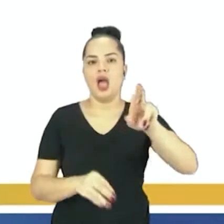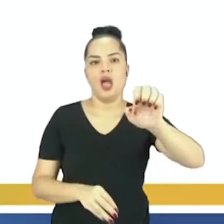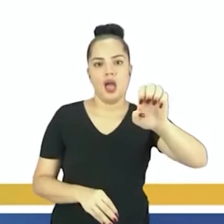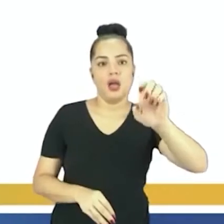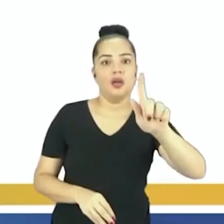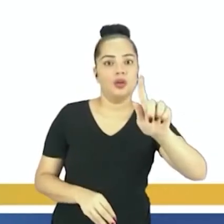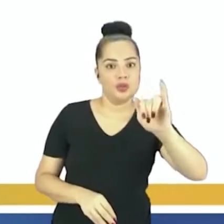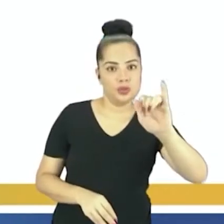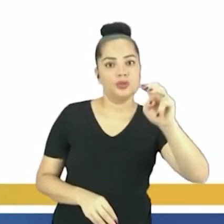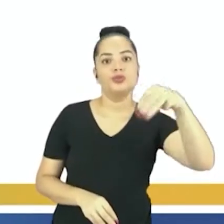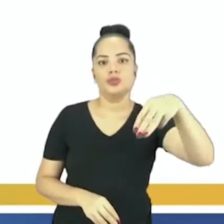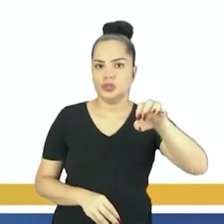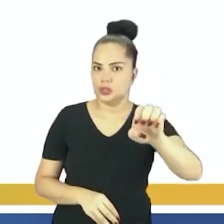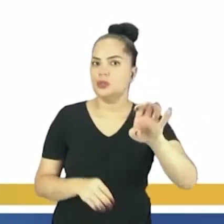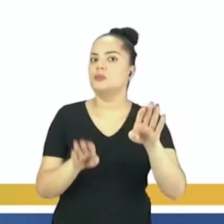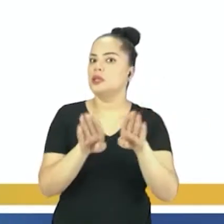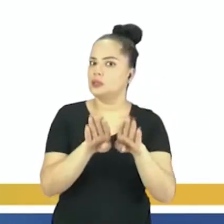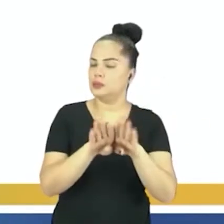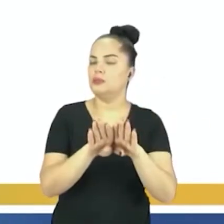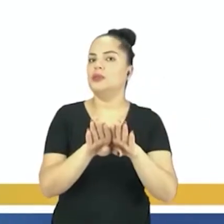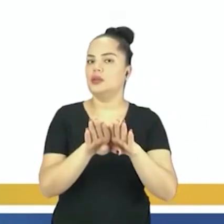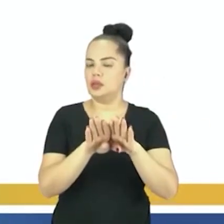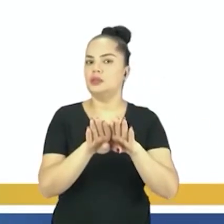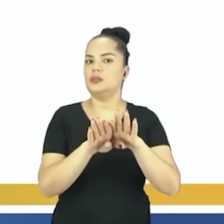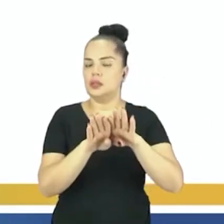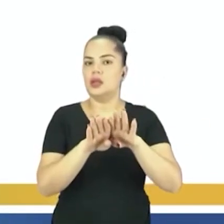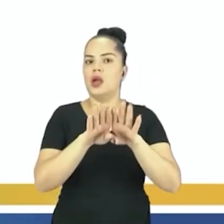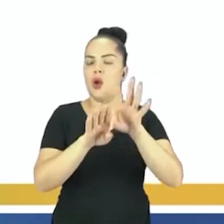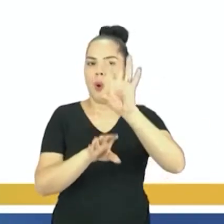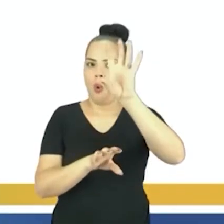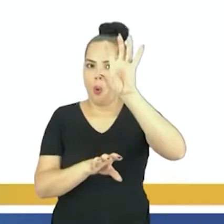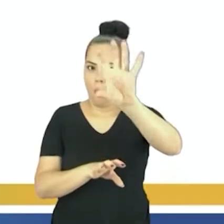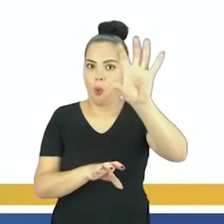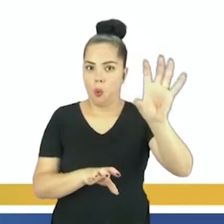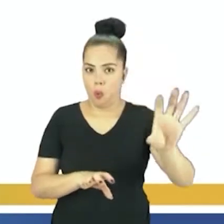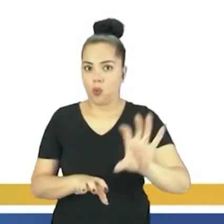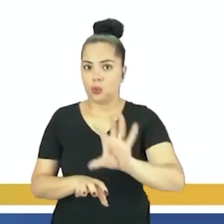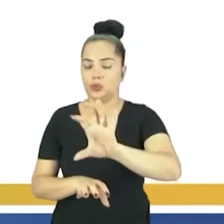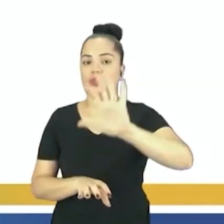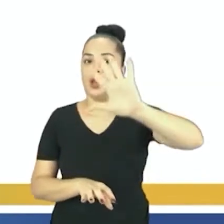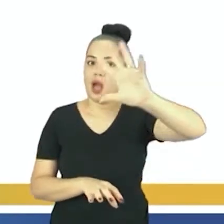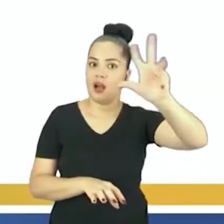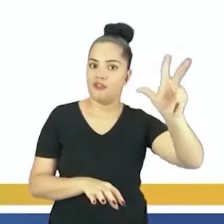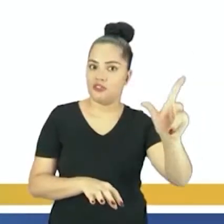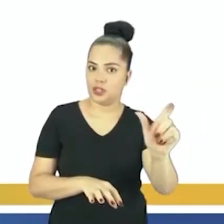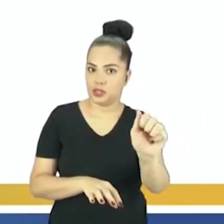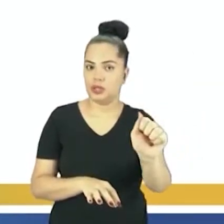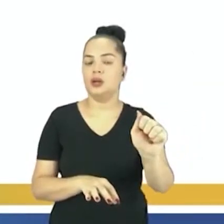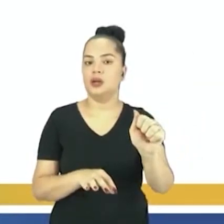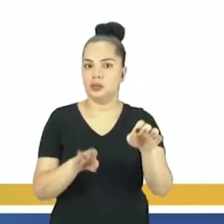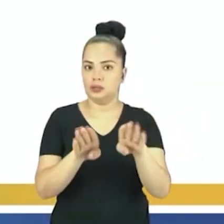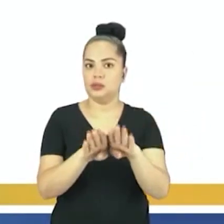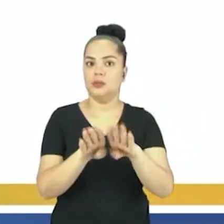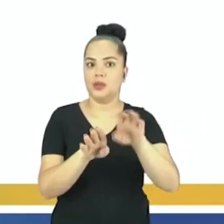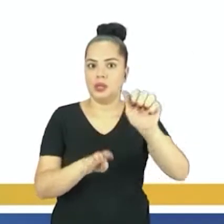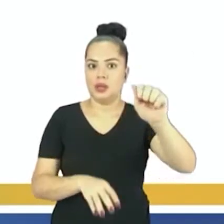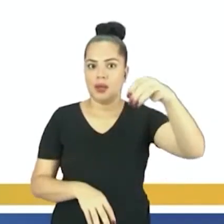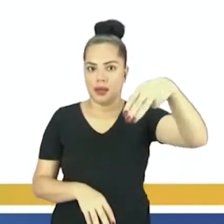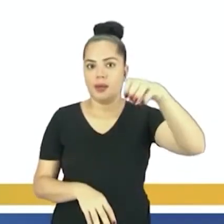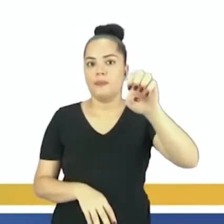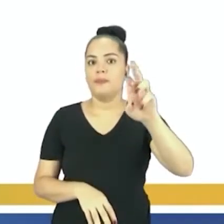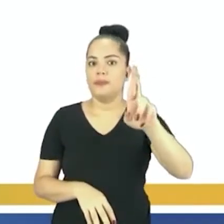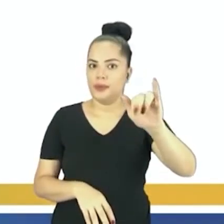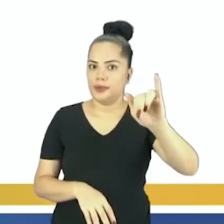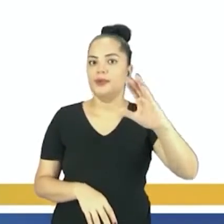continente africano e americano, consolidaram o capitalismo pautado no intervencionismo